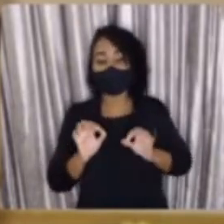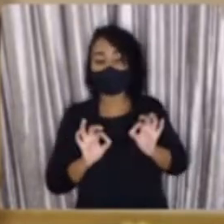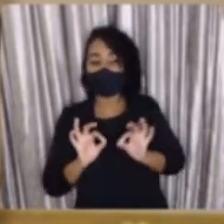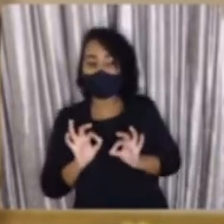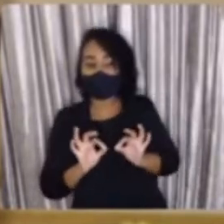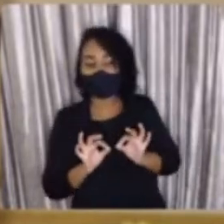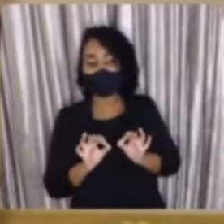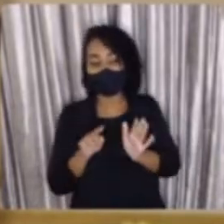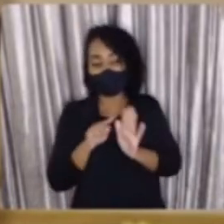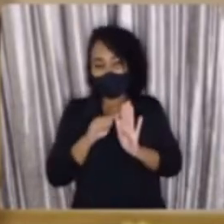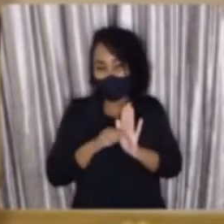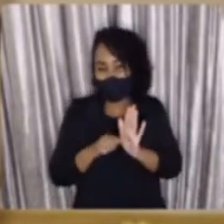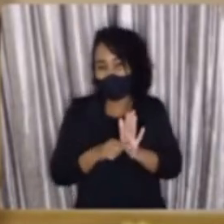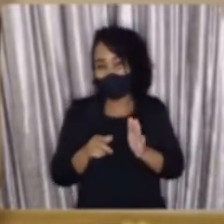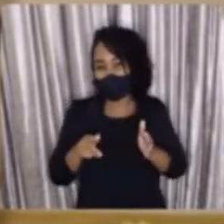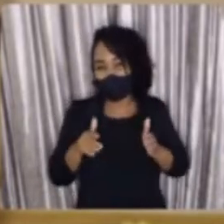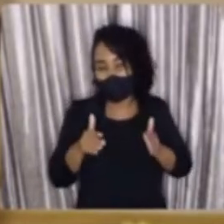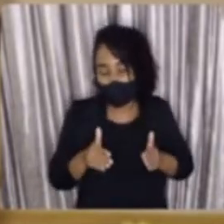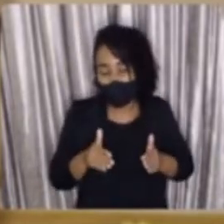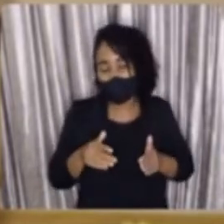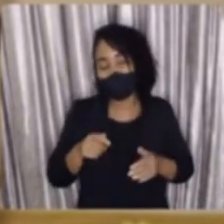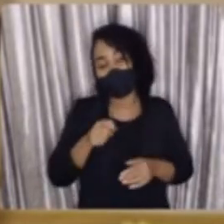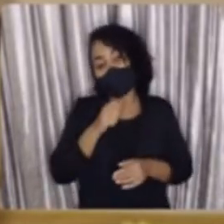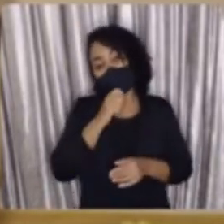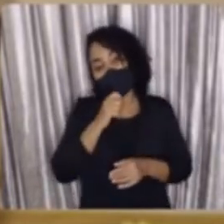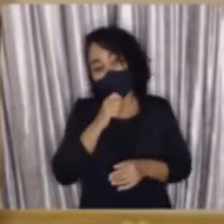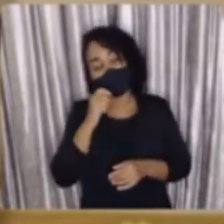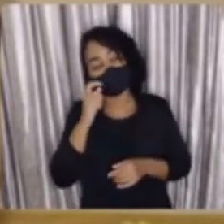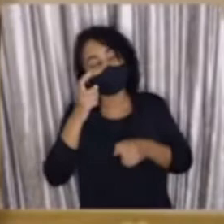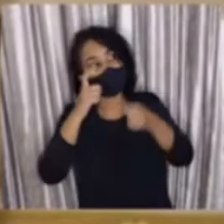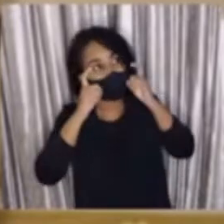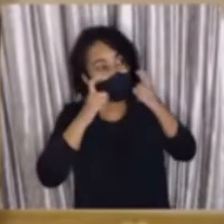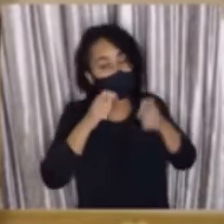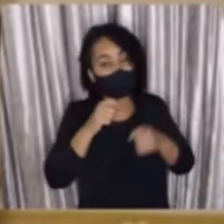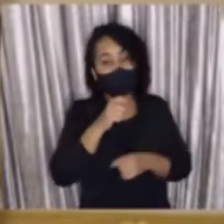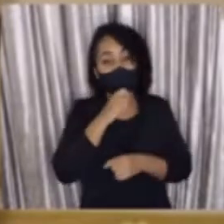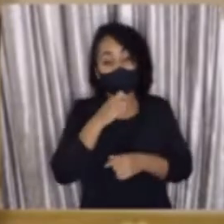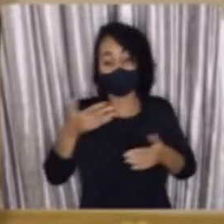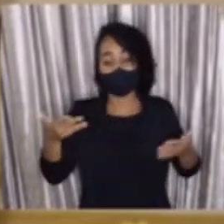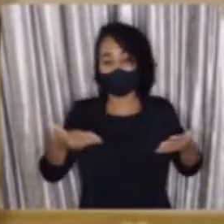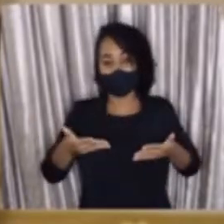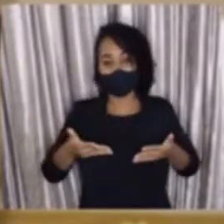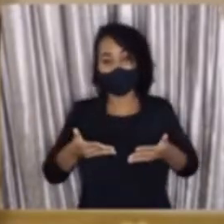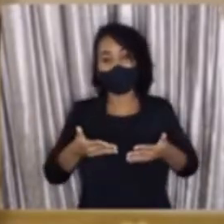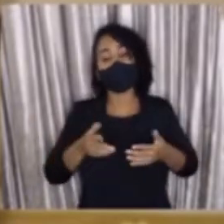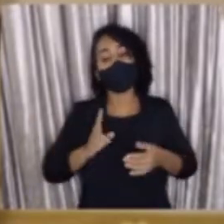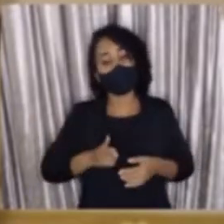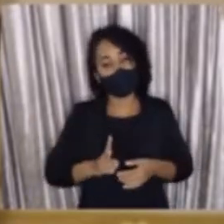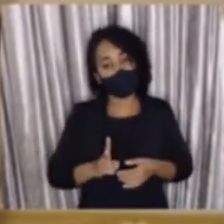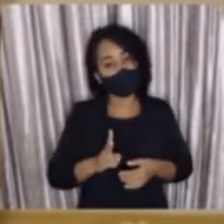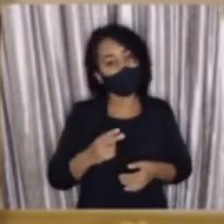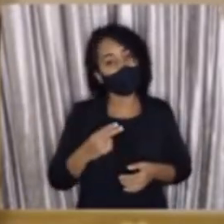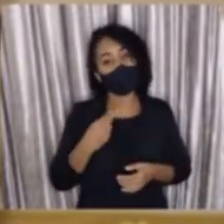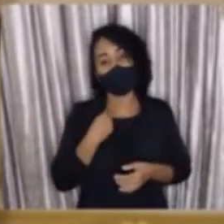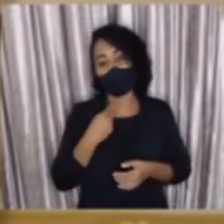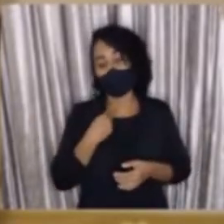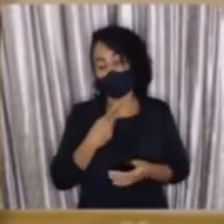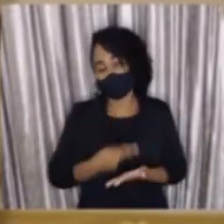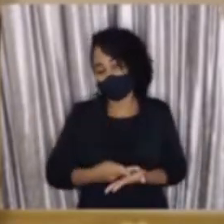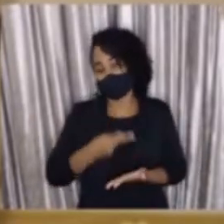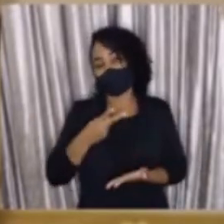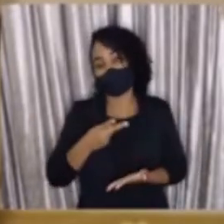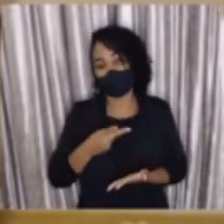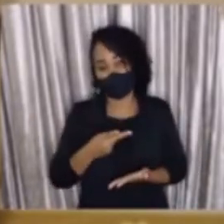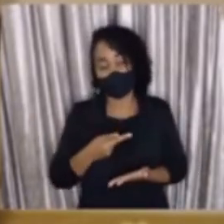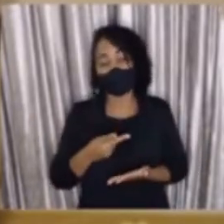requisitos e protocolos específicos e aqui ainda está em discussão e, neste momento, permanece sem autorização